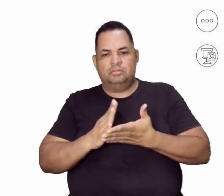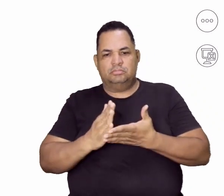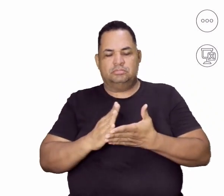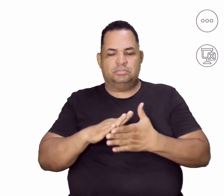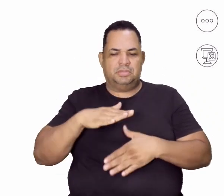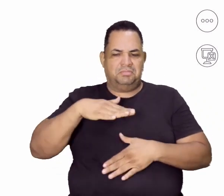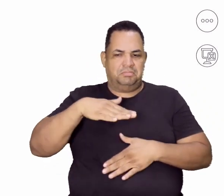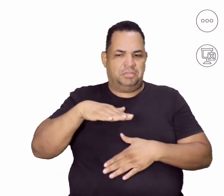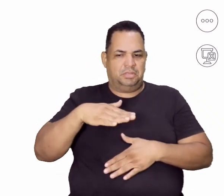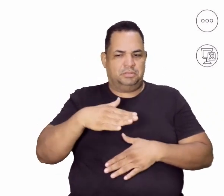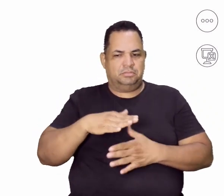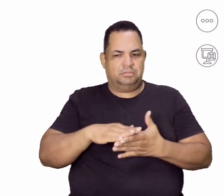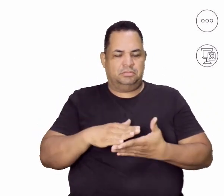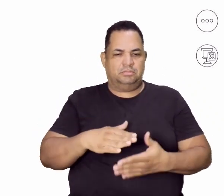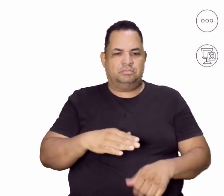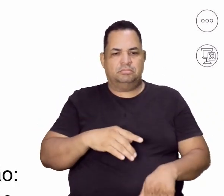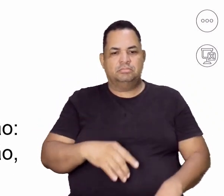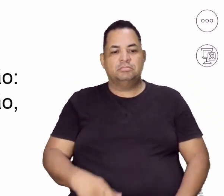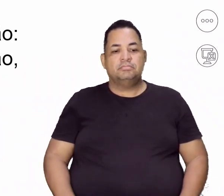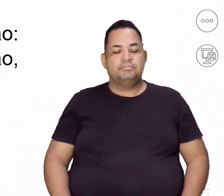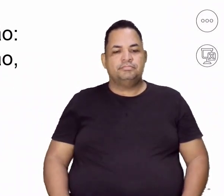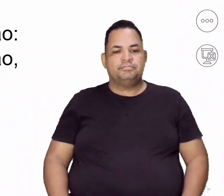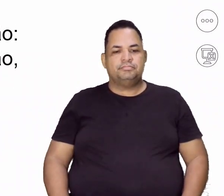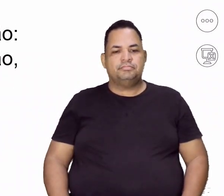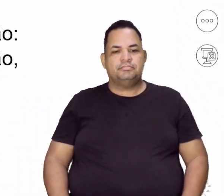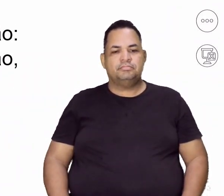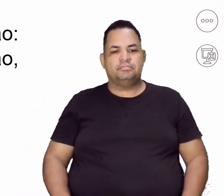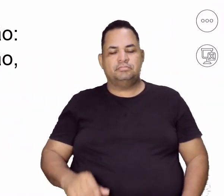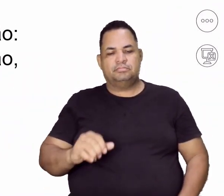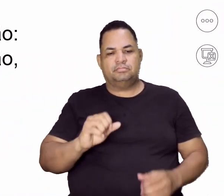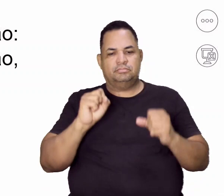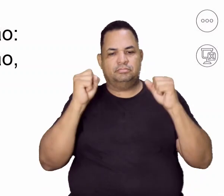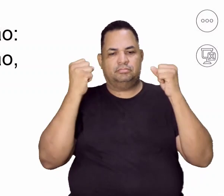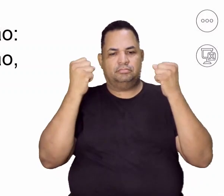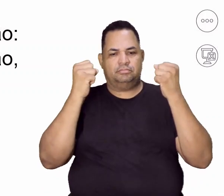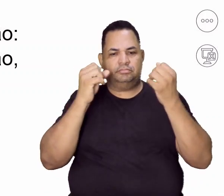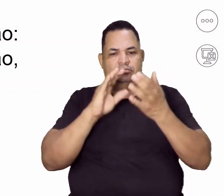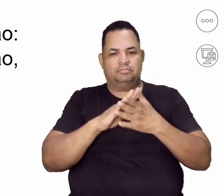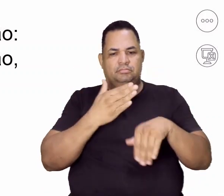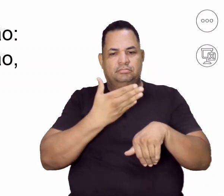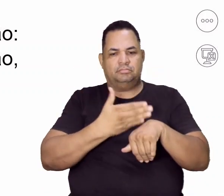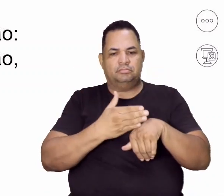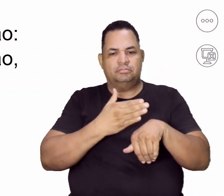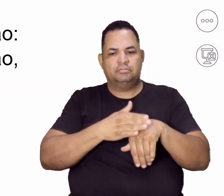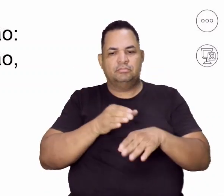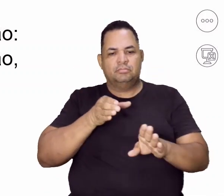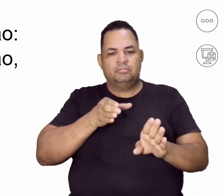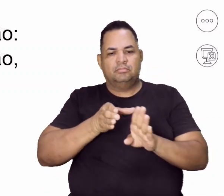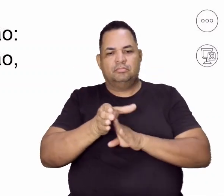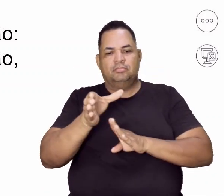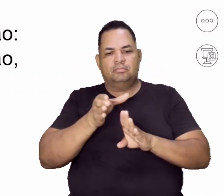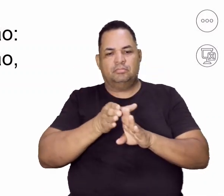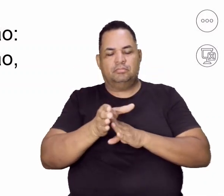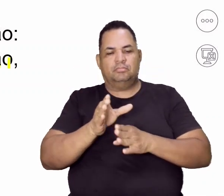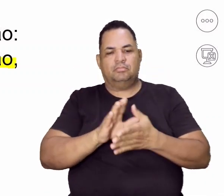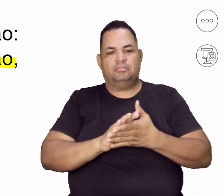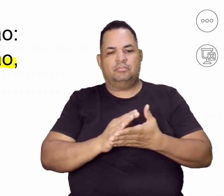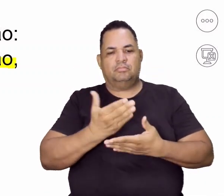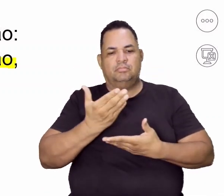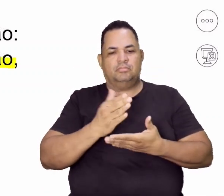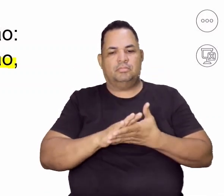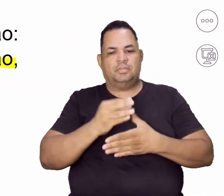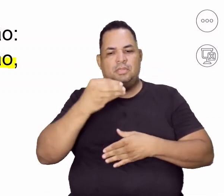moderada. E aí, na atividade física mais recomendada, eu posso citar aqui a hidroginástica, a